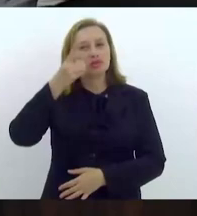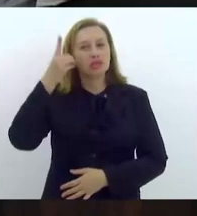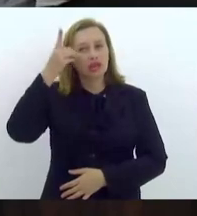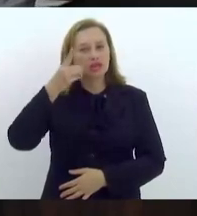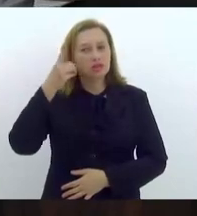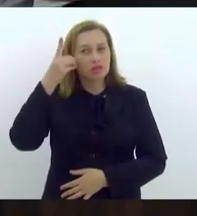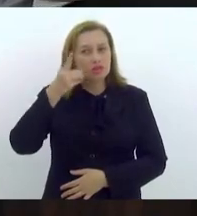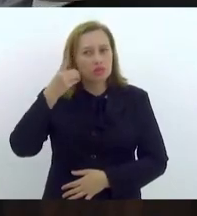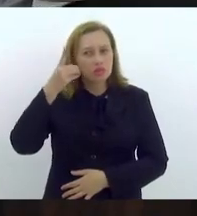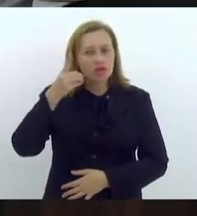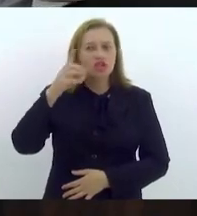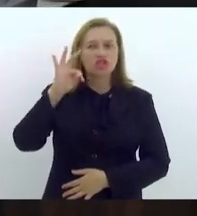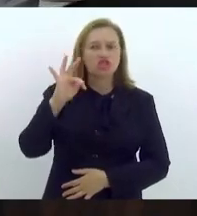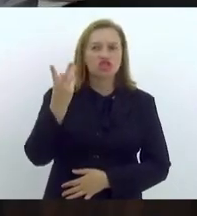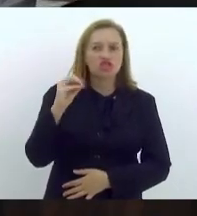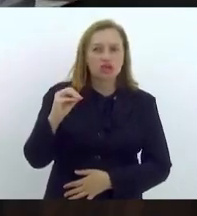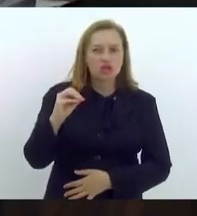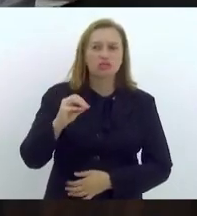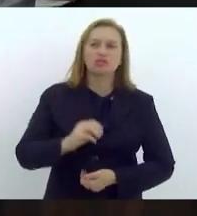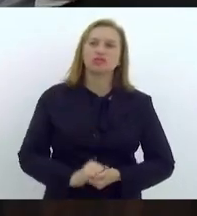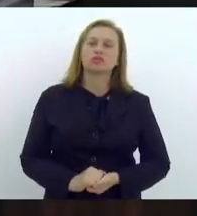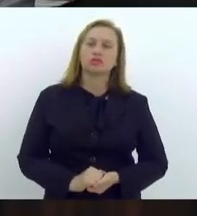Deputado Tiago Rangel.